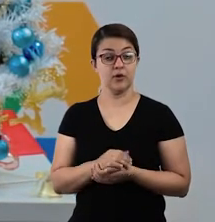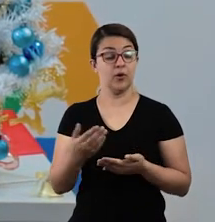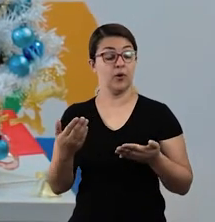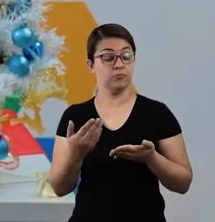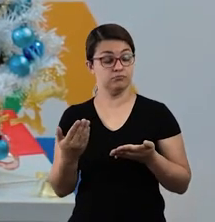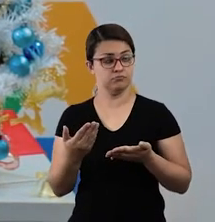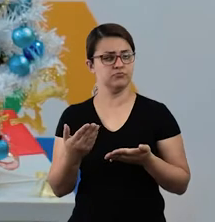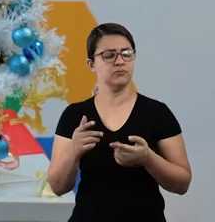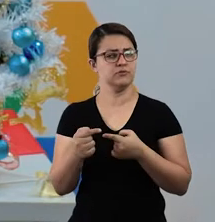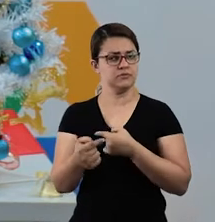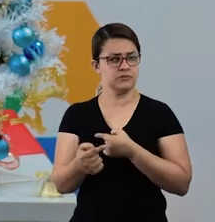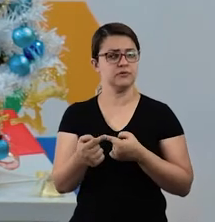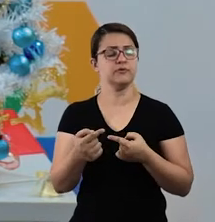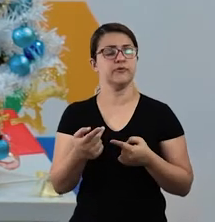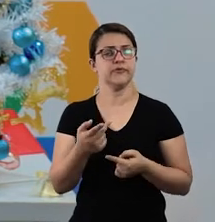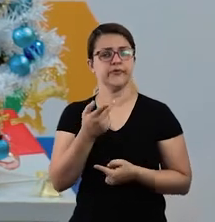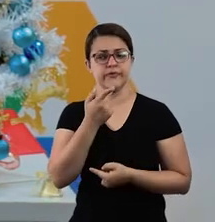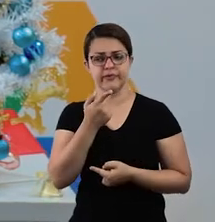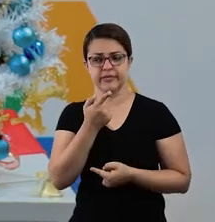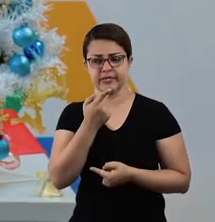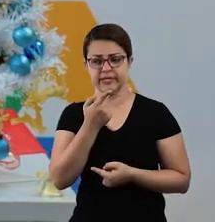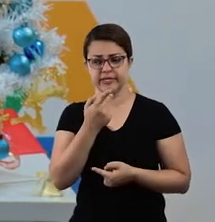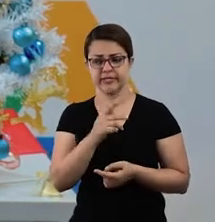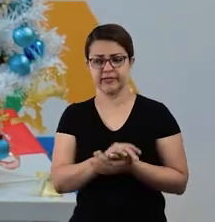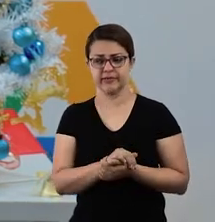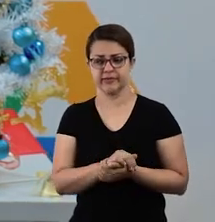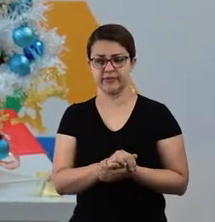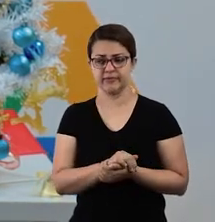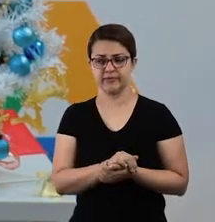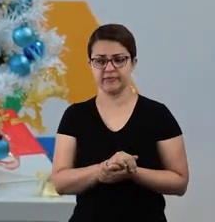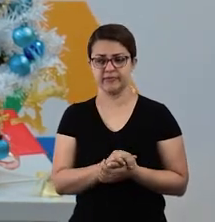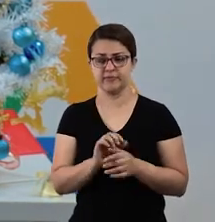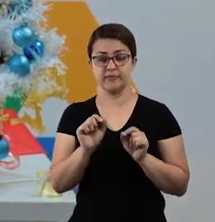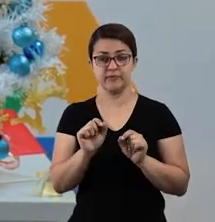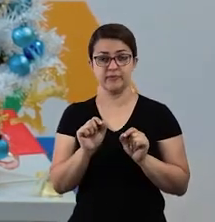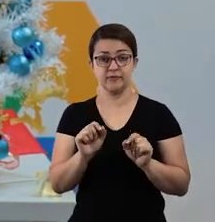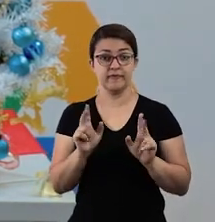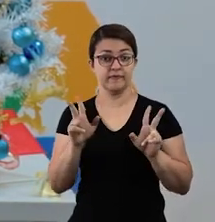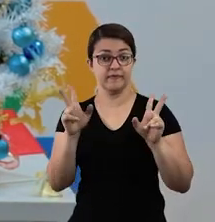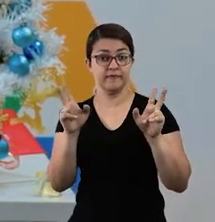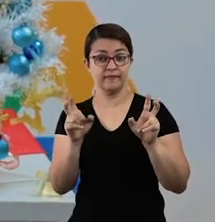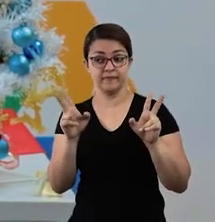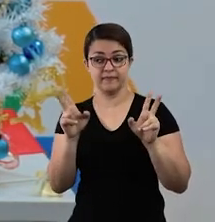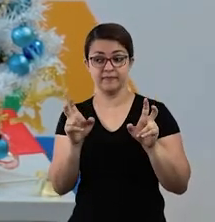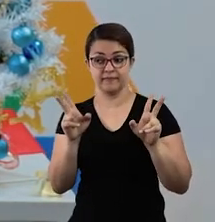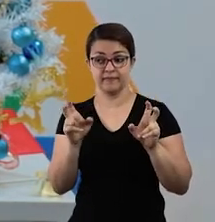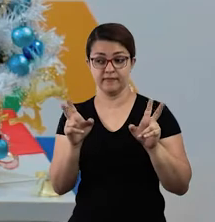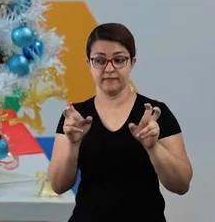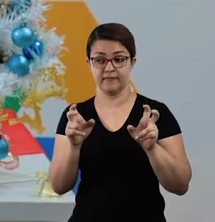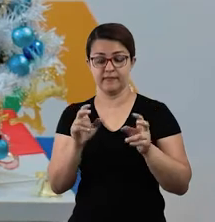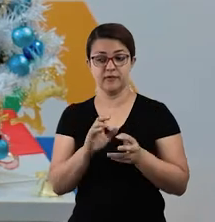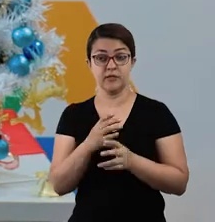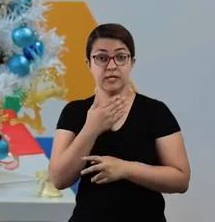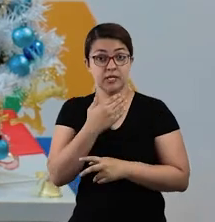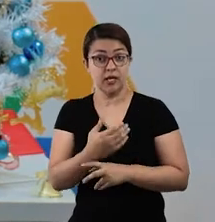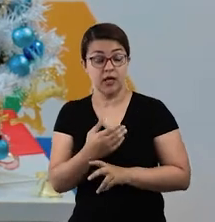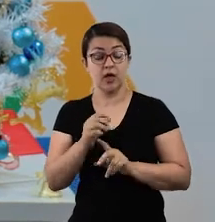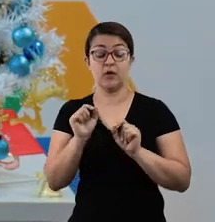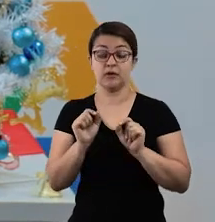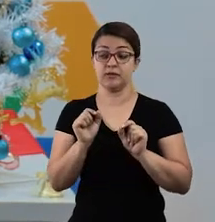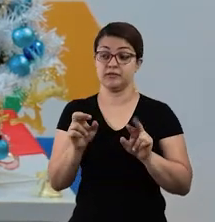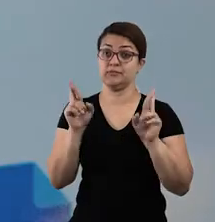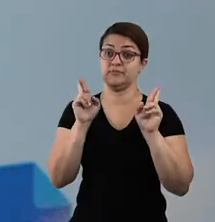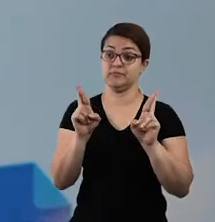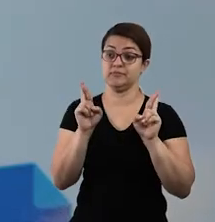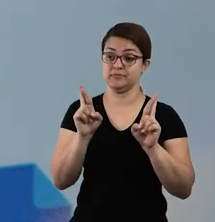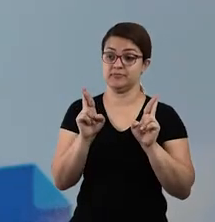a professora Angel e essa semana nós vamos falar sobre o Natal, essa data comemorativa que a gente tanto espera.